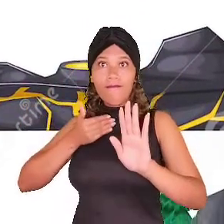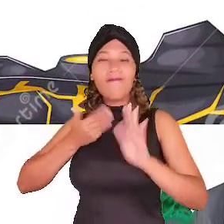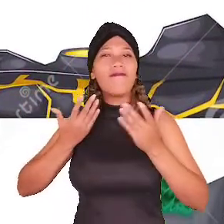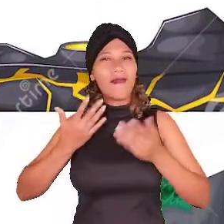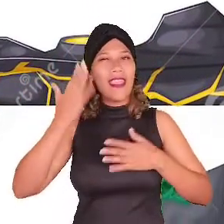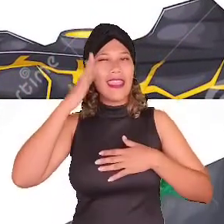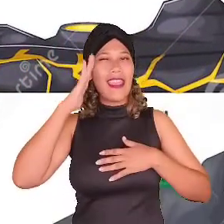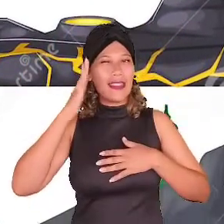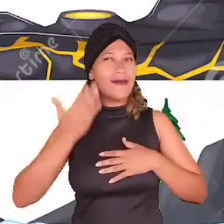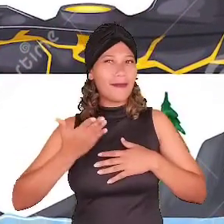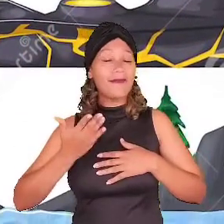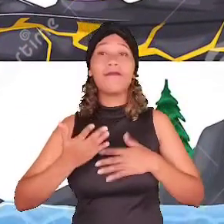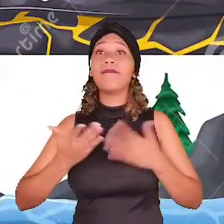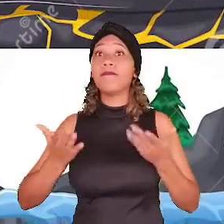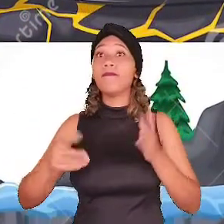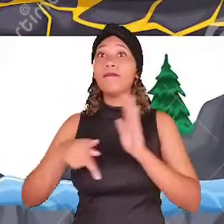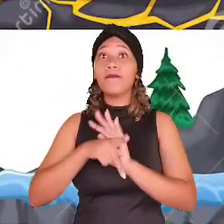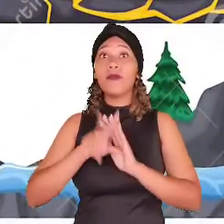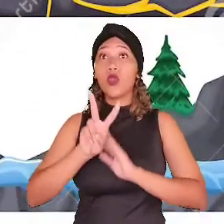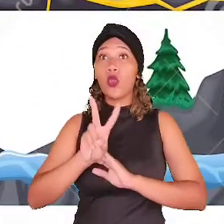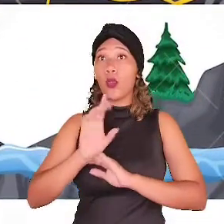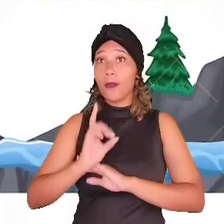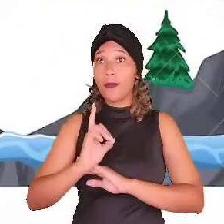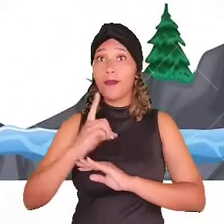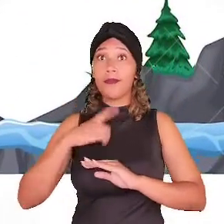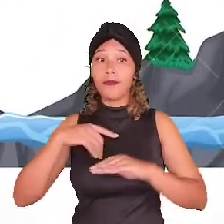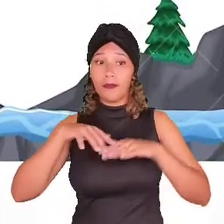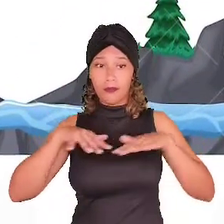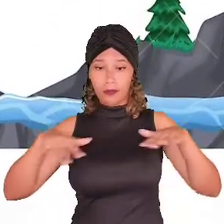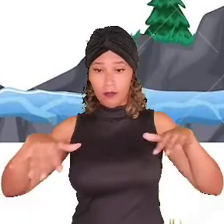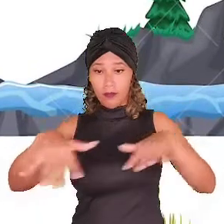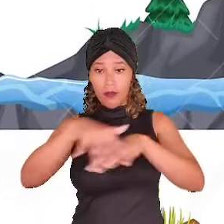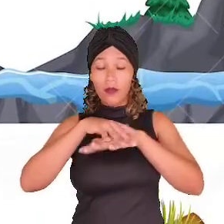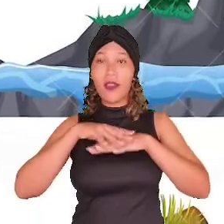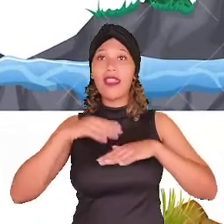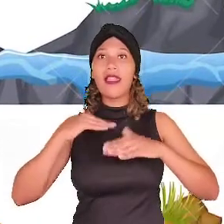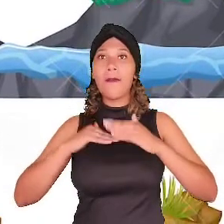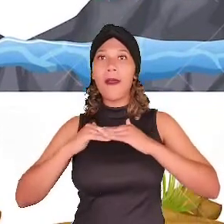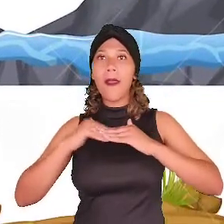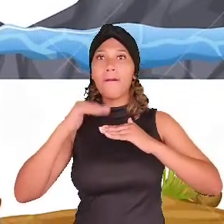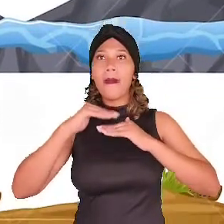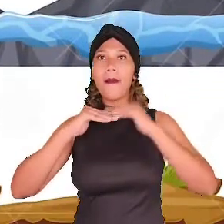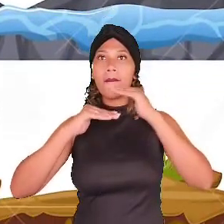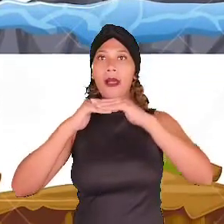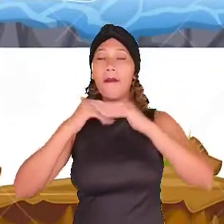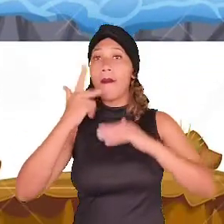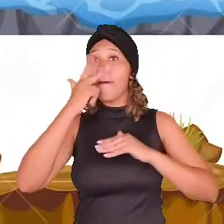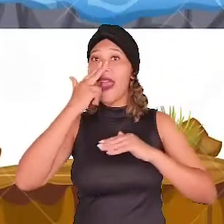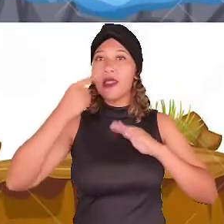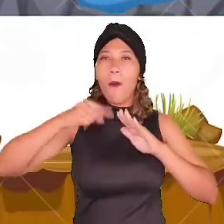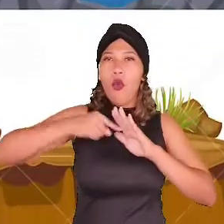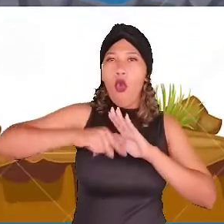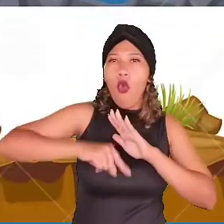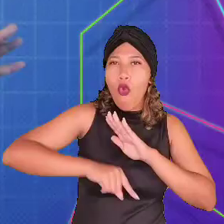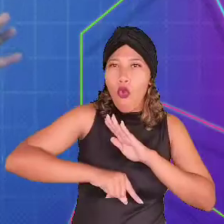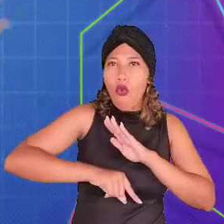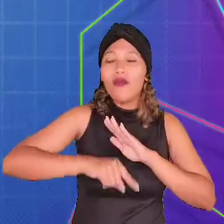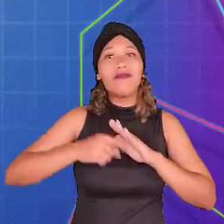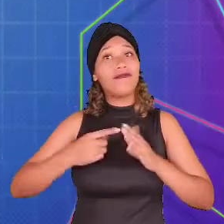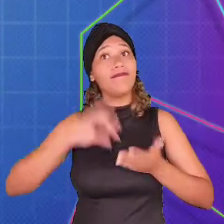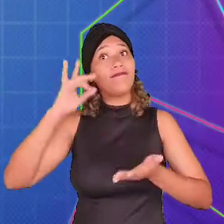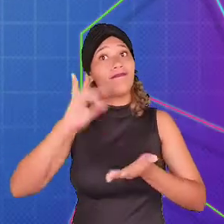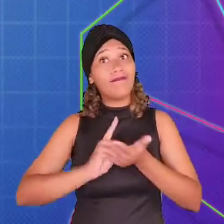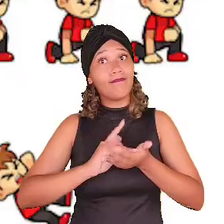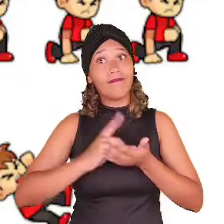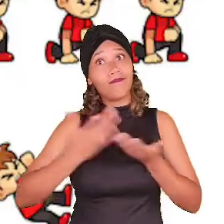No caso do jogo 2D, a superfície será composta por camadas para dar ilusão de profundidade quando na realidade tudo